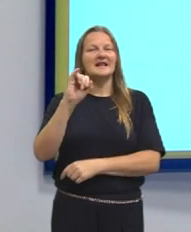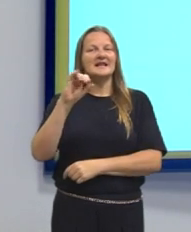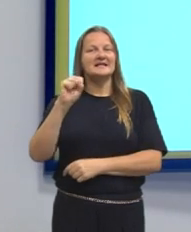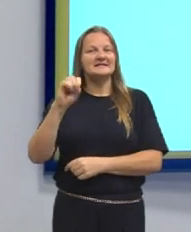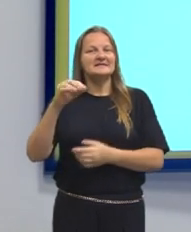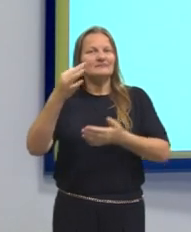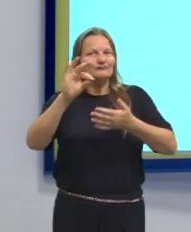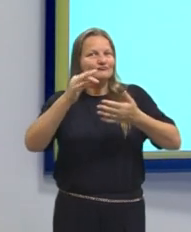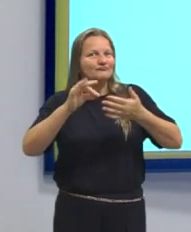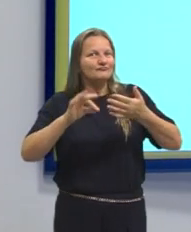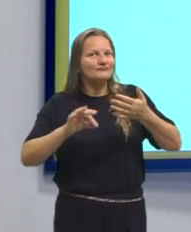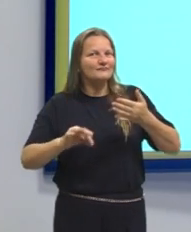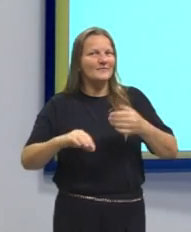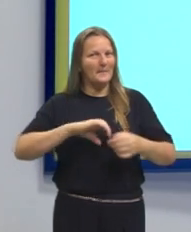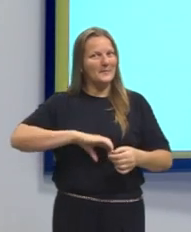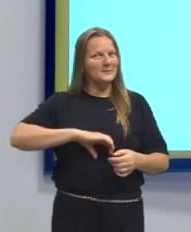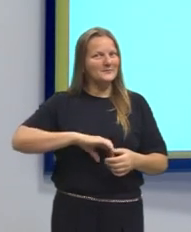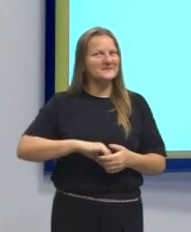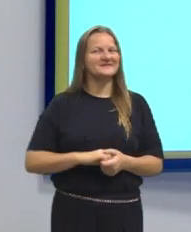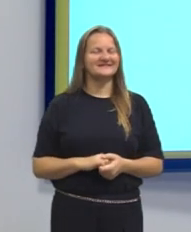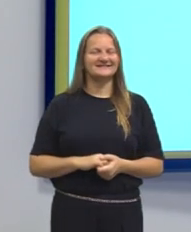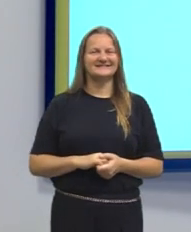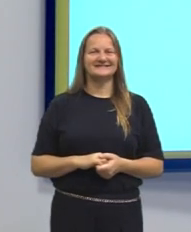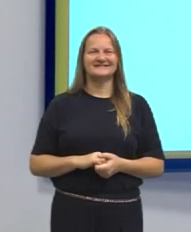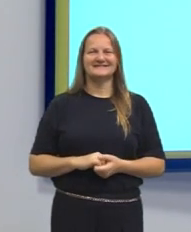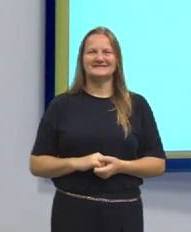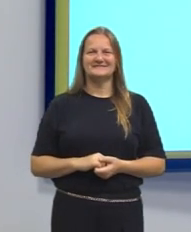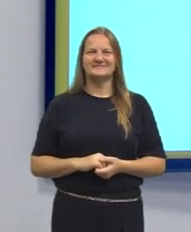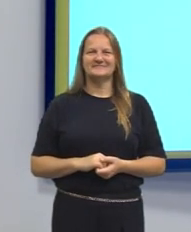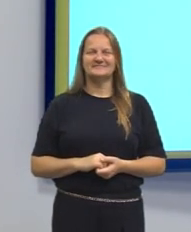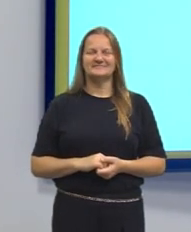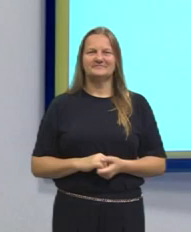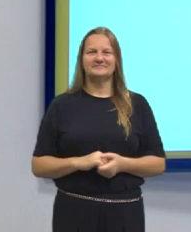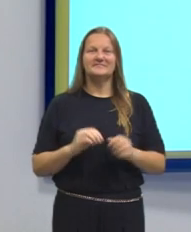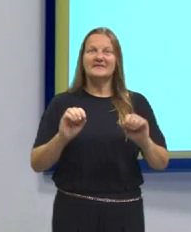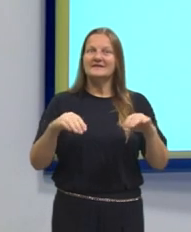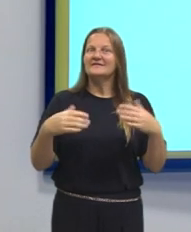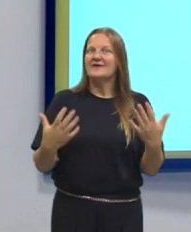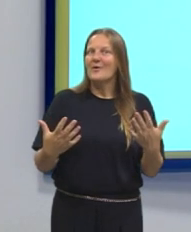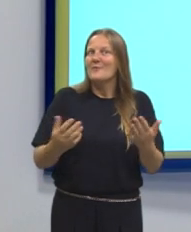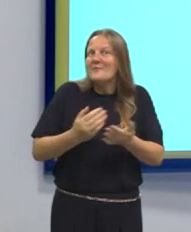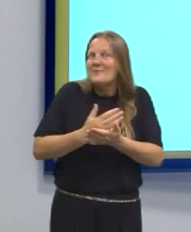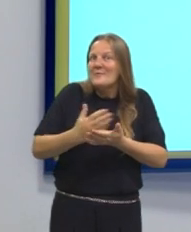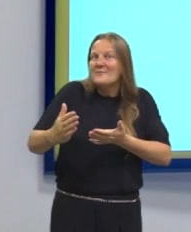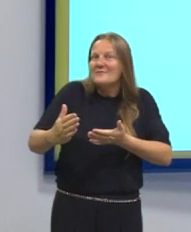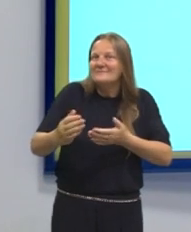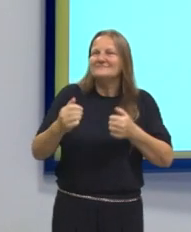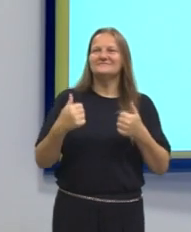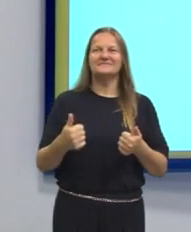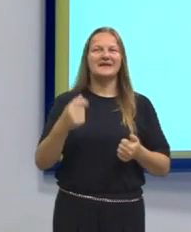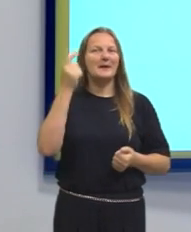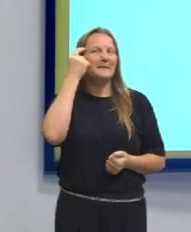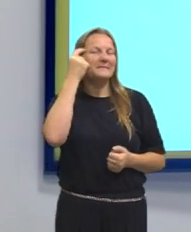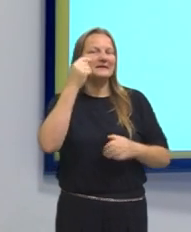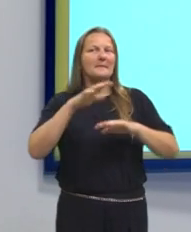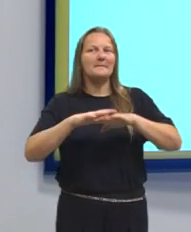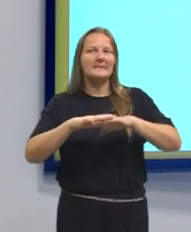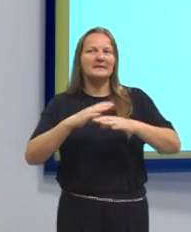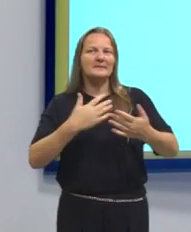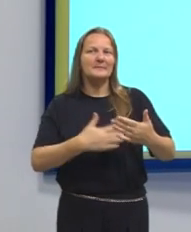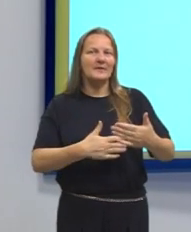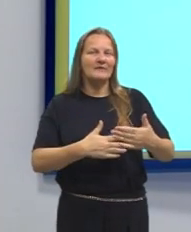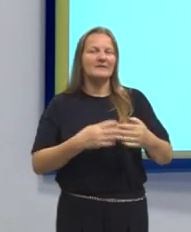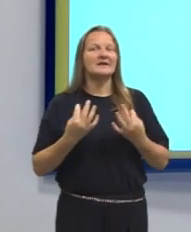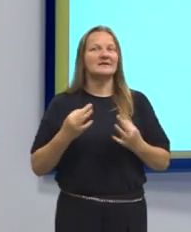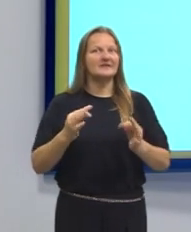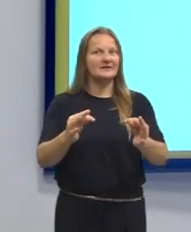fez toda a parte da correção aí dessa aula de hoje. Então, gente, vamos lá, vamos pensar um pouquinho na prova de matemática e suas